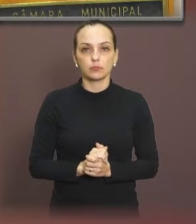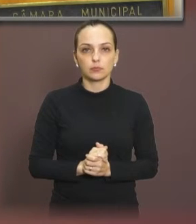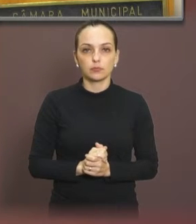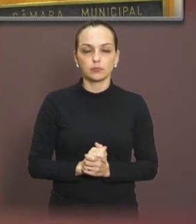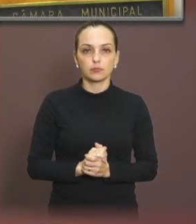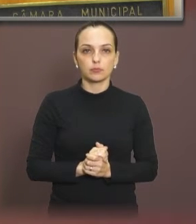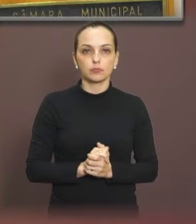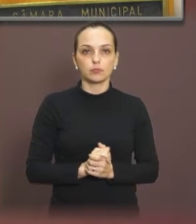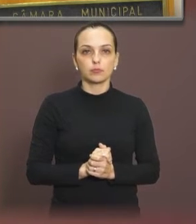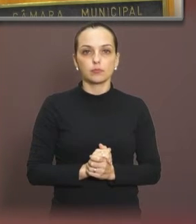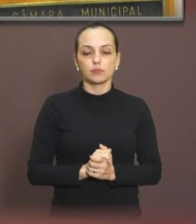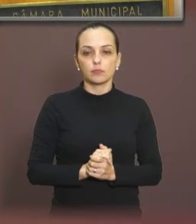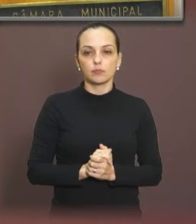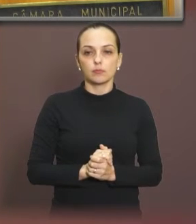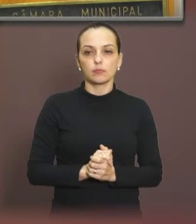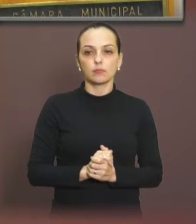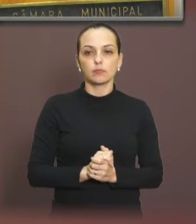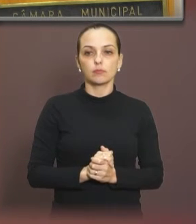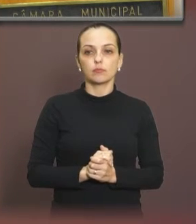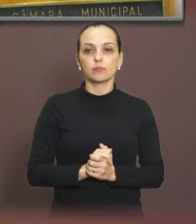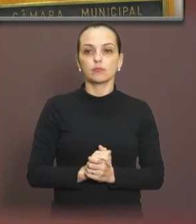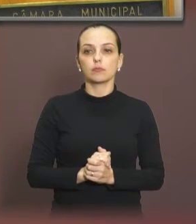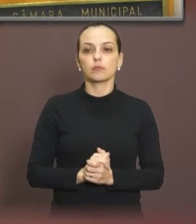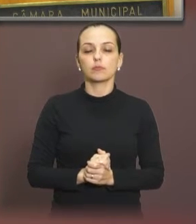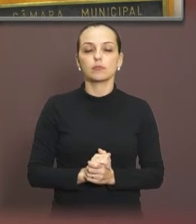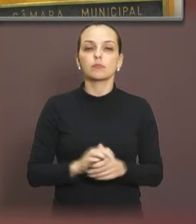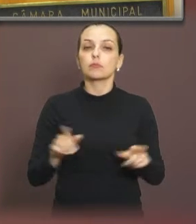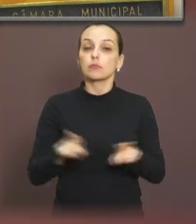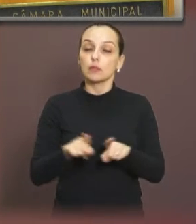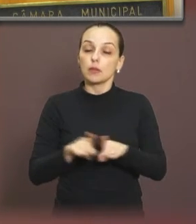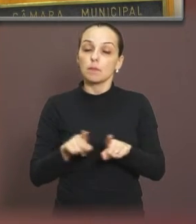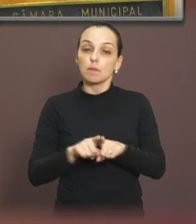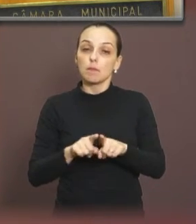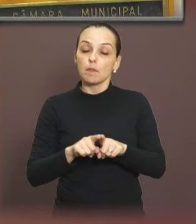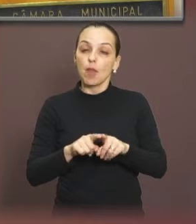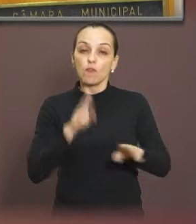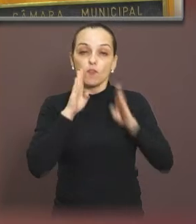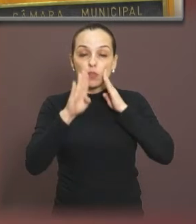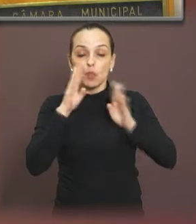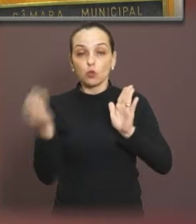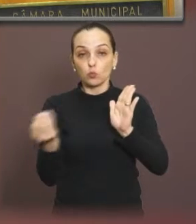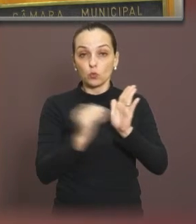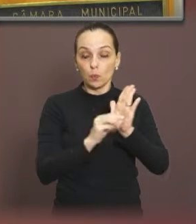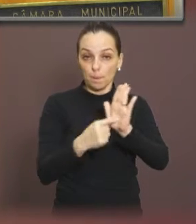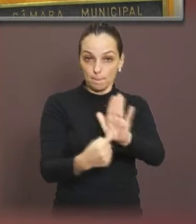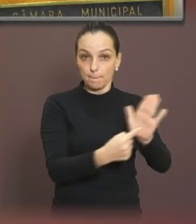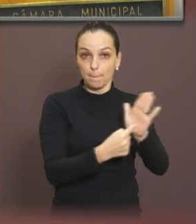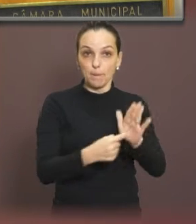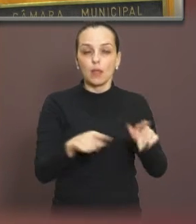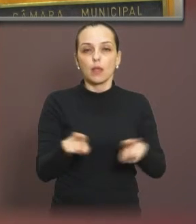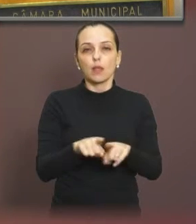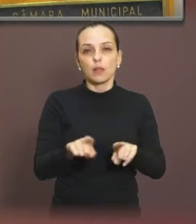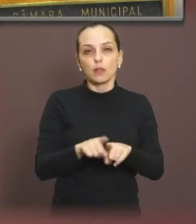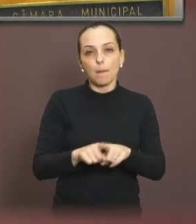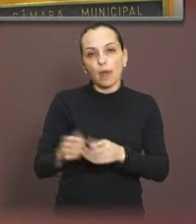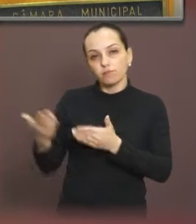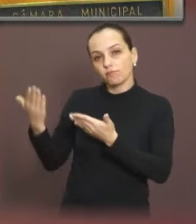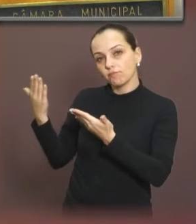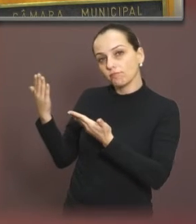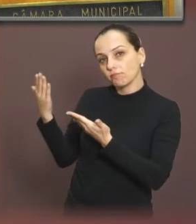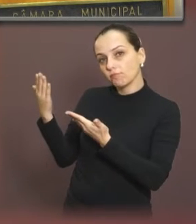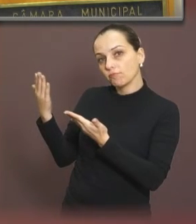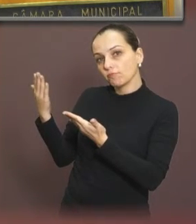Mais um minuto. Vou tentar correr, mas a gente coloca essa prestação de contas, então, no Facebook. Também o coronel João Alberto, também grande parceiro, passou